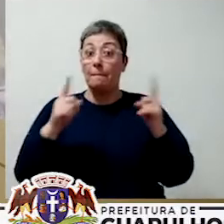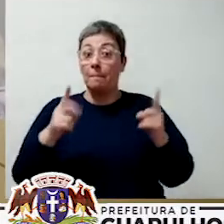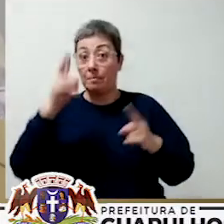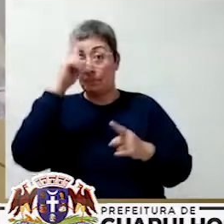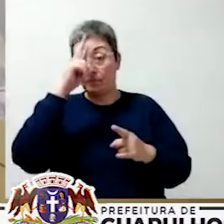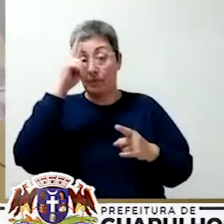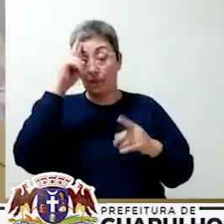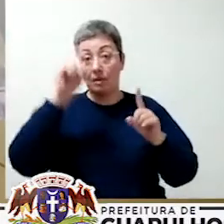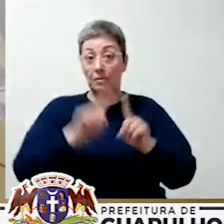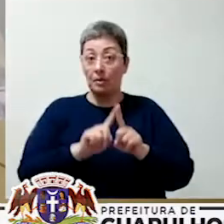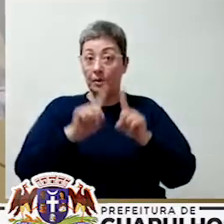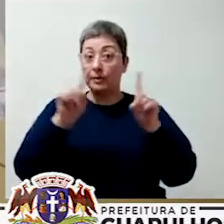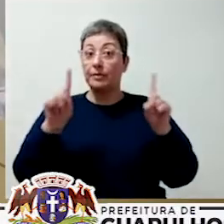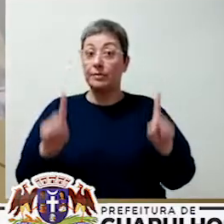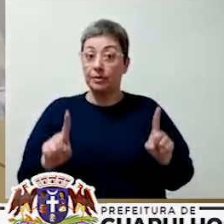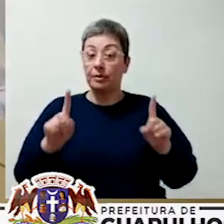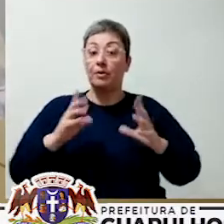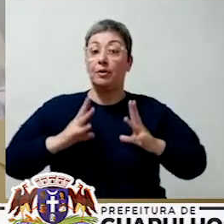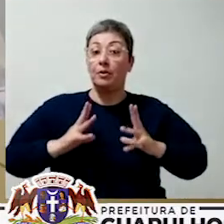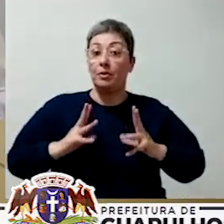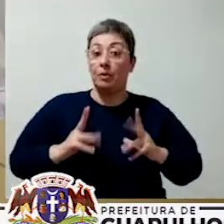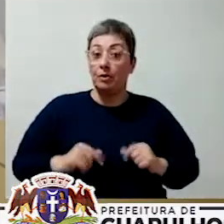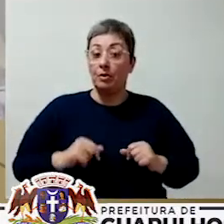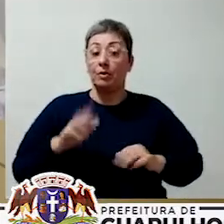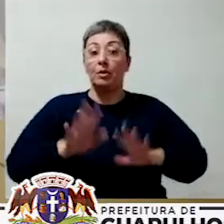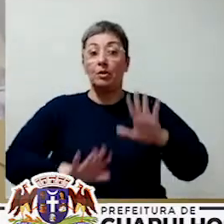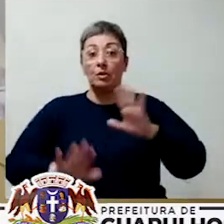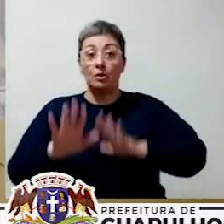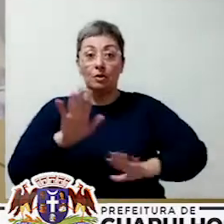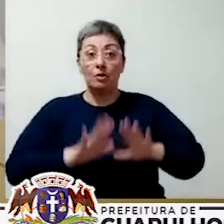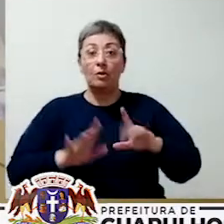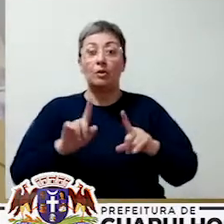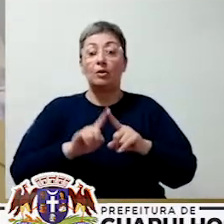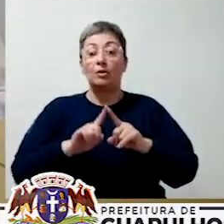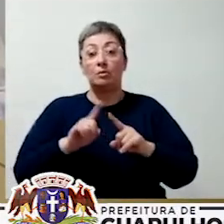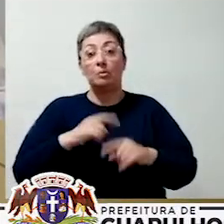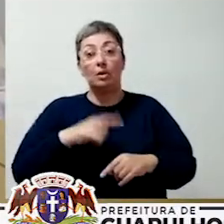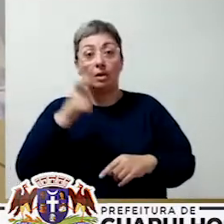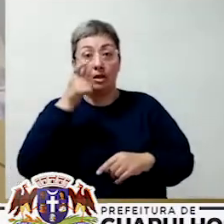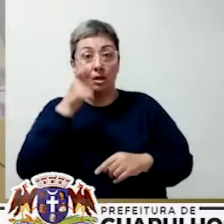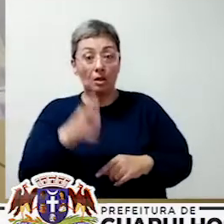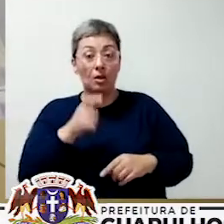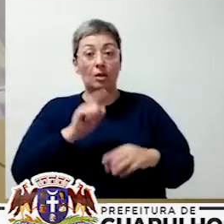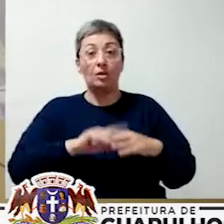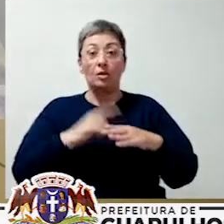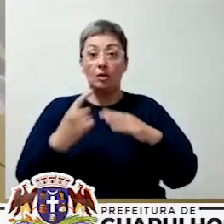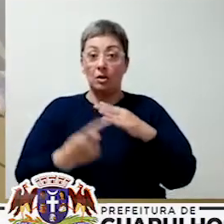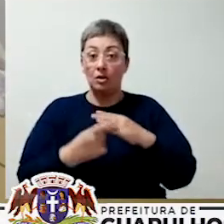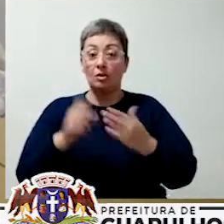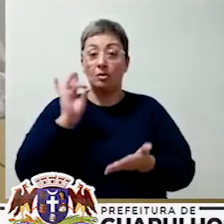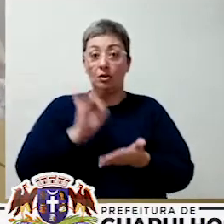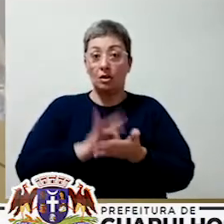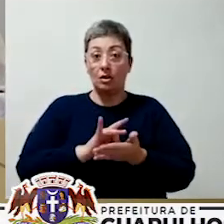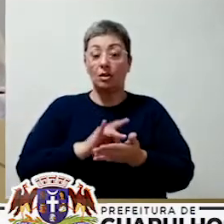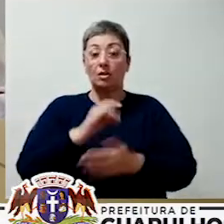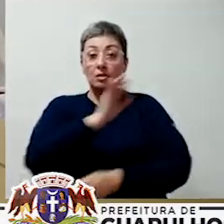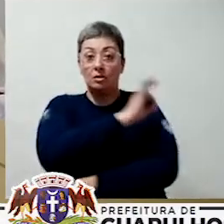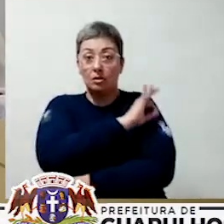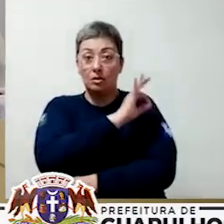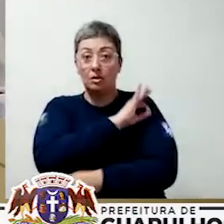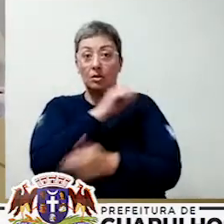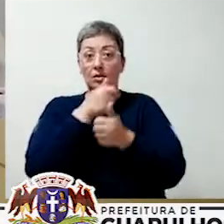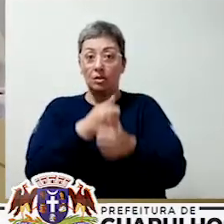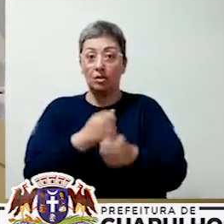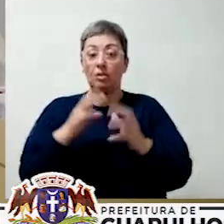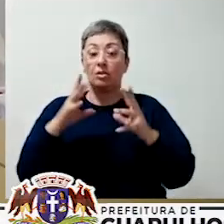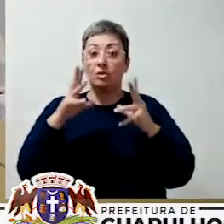distanciamento, higiene, muito cuidado e fiquem de olho nas redes sociais da prefeitura. Isso mesmo, nos acompanhem. Para saber tudo o que a